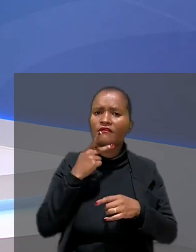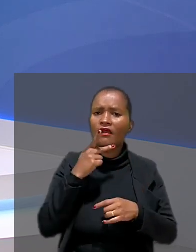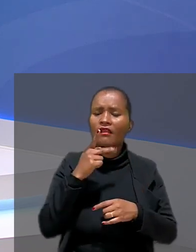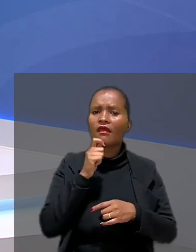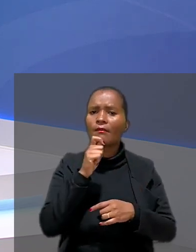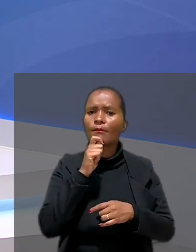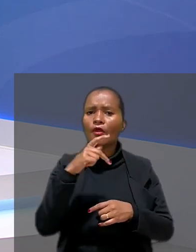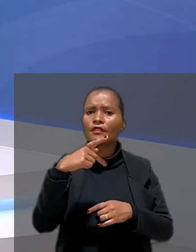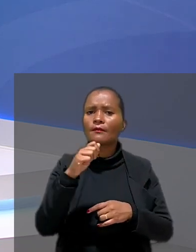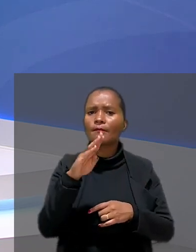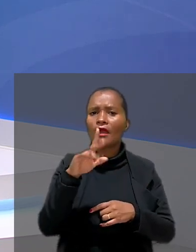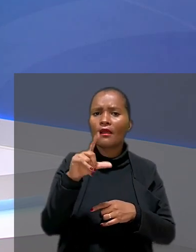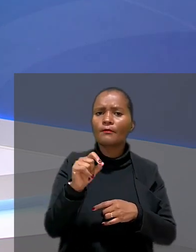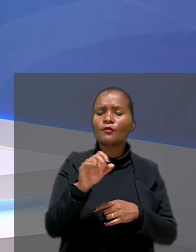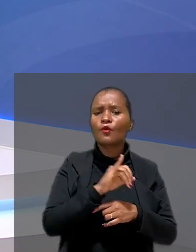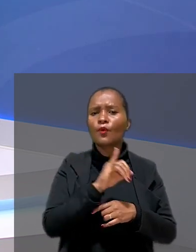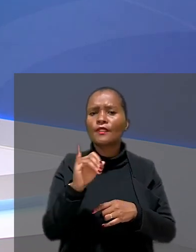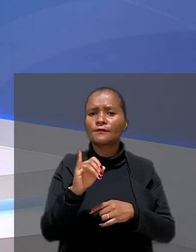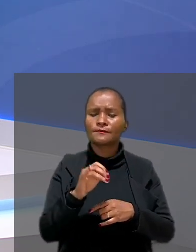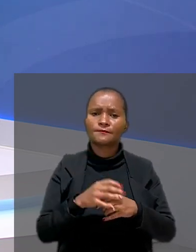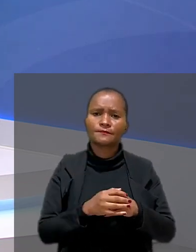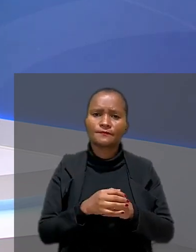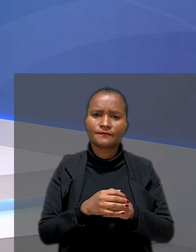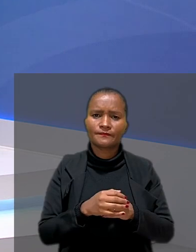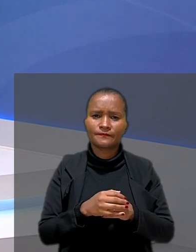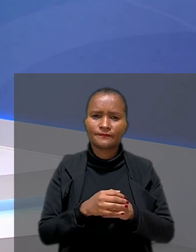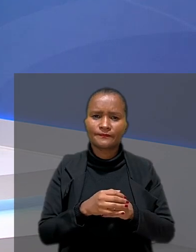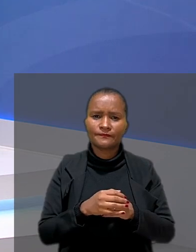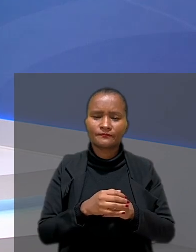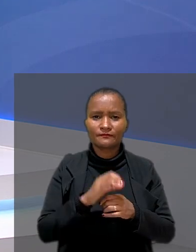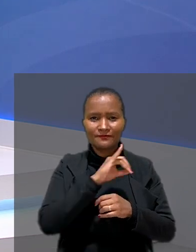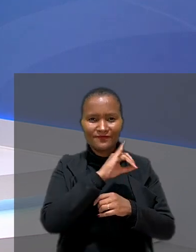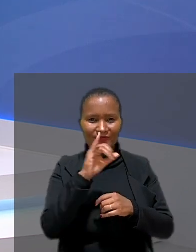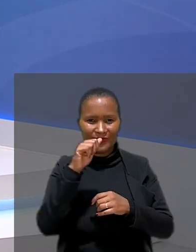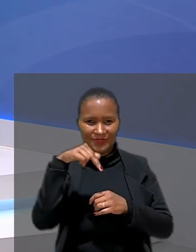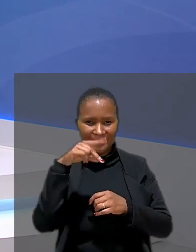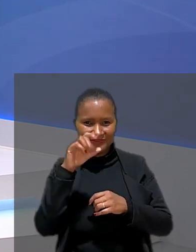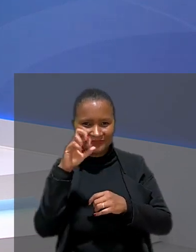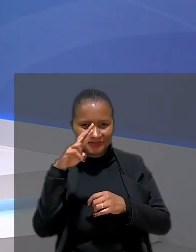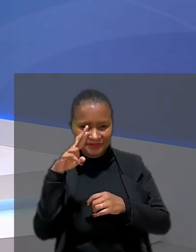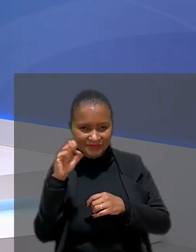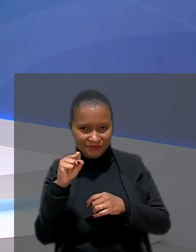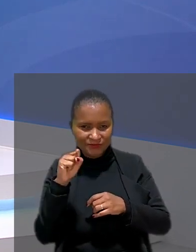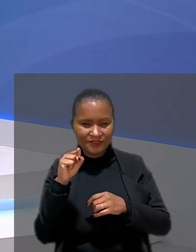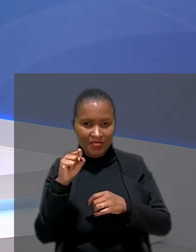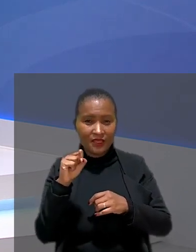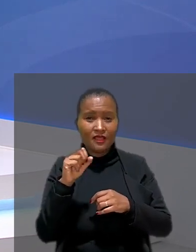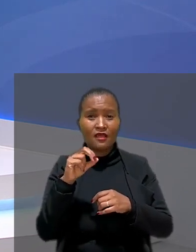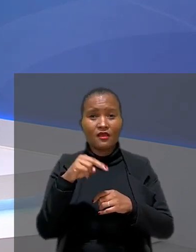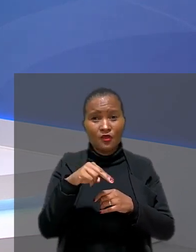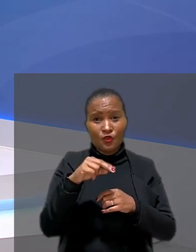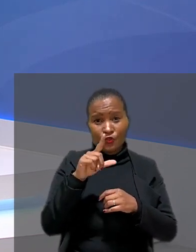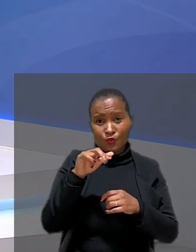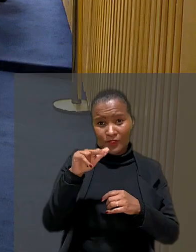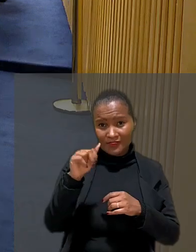detalhes sobre essa decisão é o repórter Pablo Lemos. Oi, Pablo. Oi, Pablo. Olá, Anderson Luana. Olha, a camareira disse na